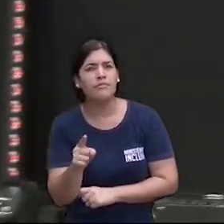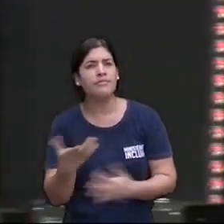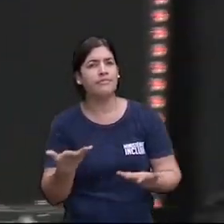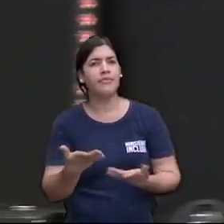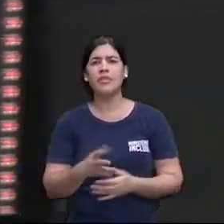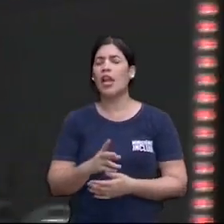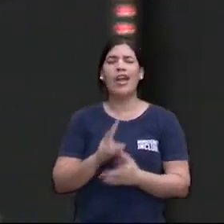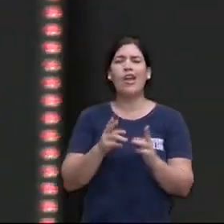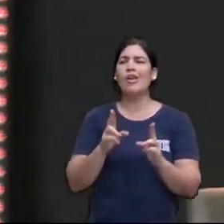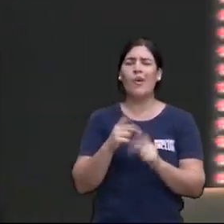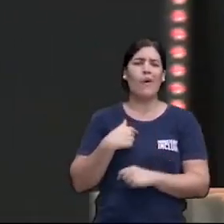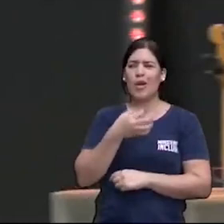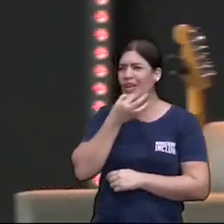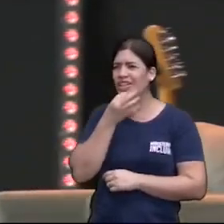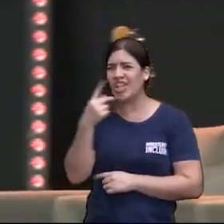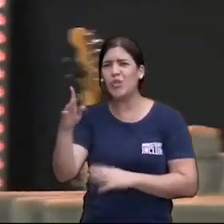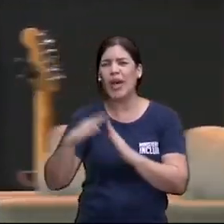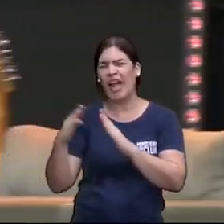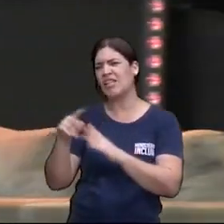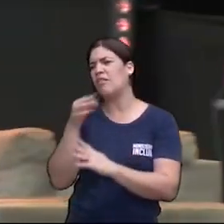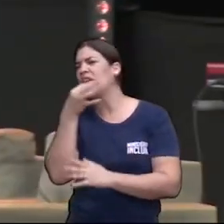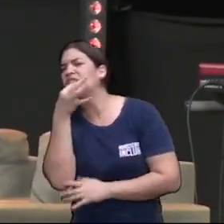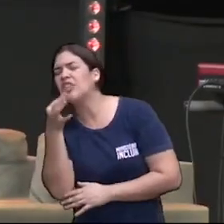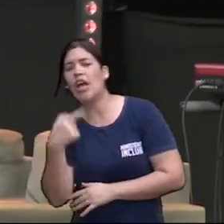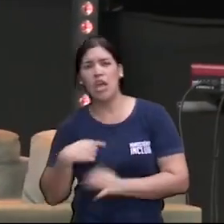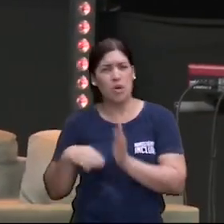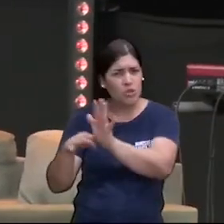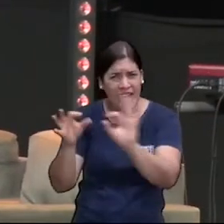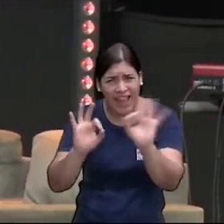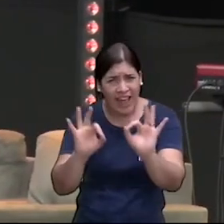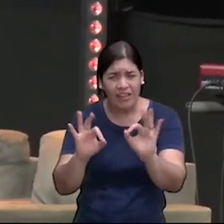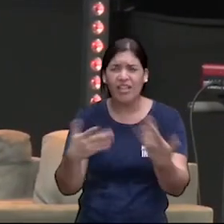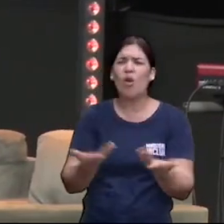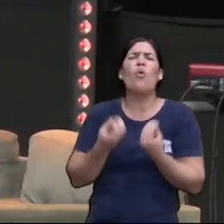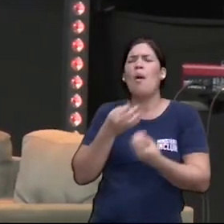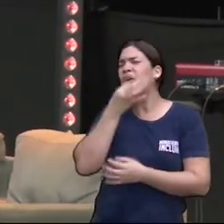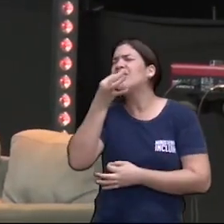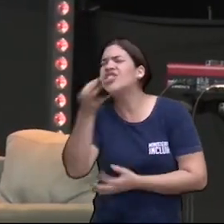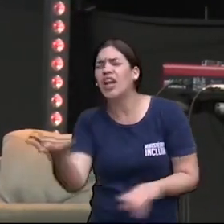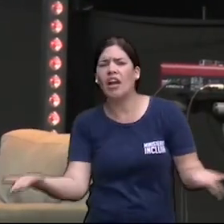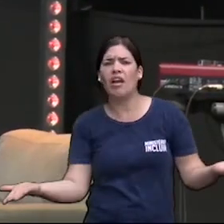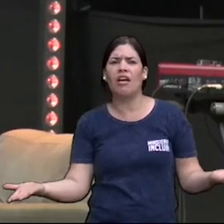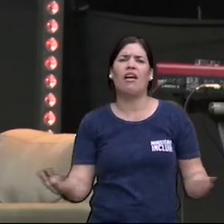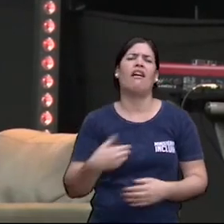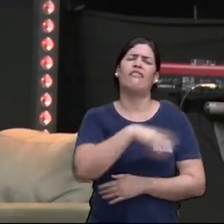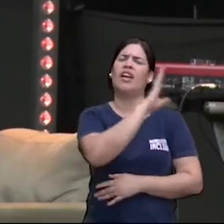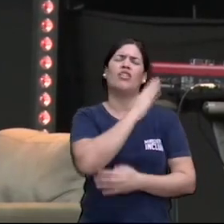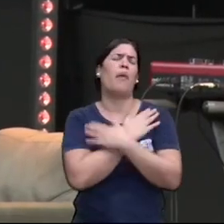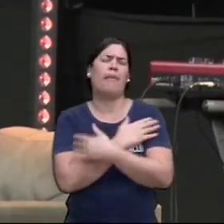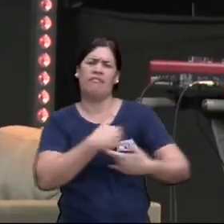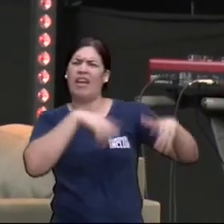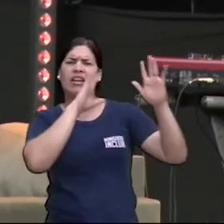coisa que eu criticar você na sua casa, pô, na sua casa, pô, te ajudei em alguma coisa? Não, então eu vou tomar banho. Vai arrumar o que fazer.